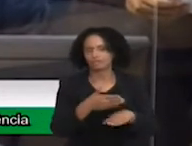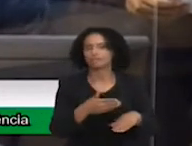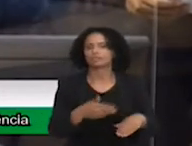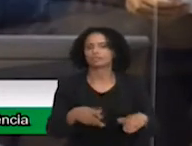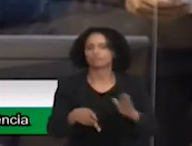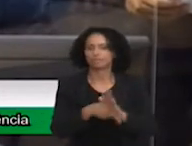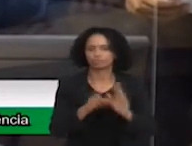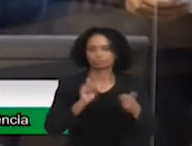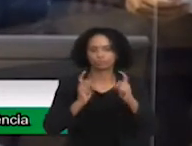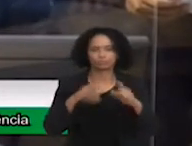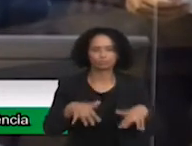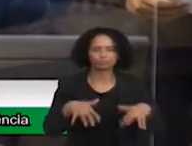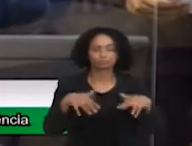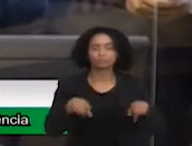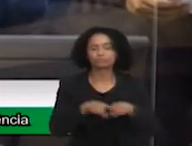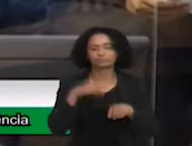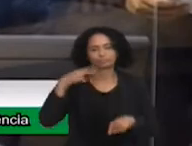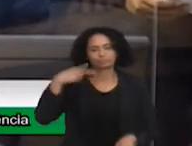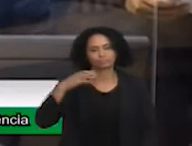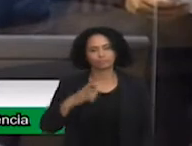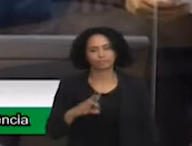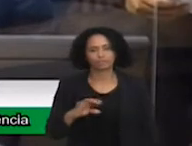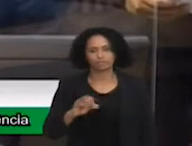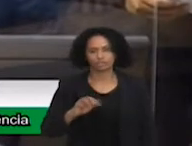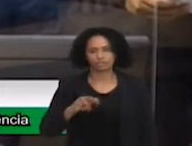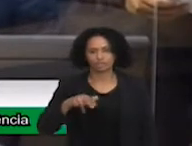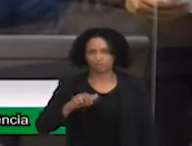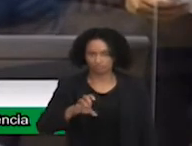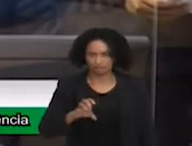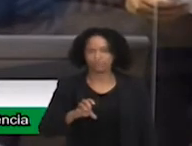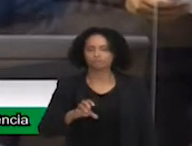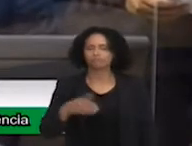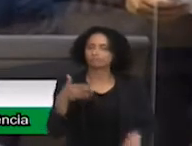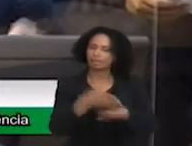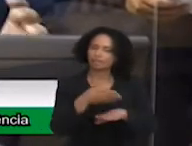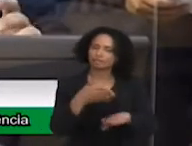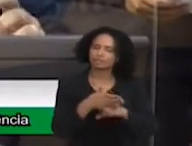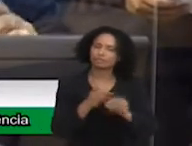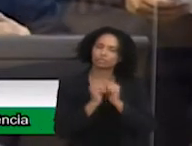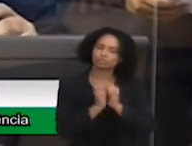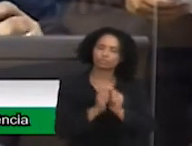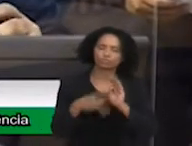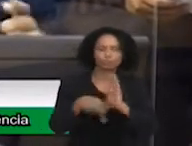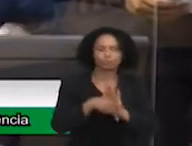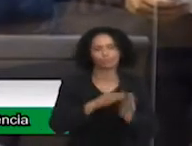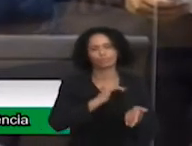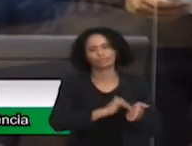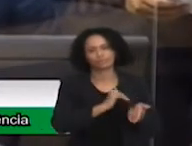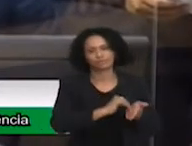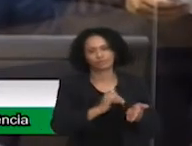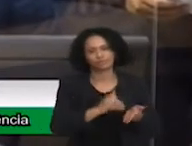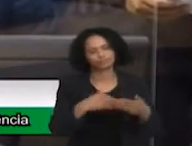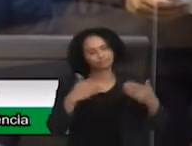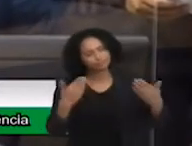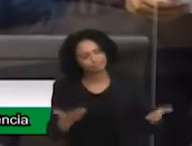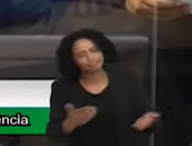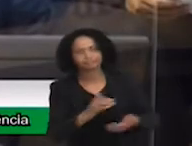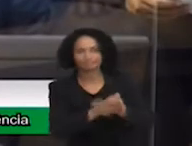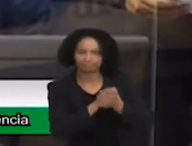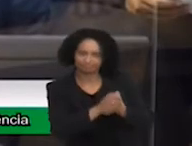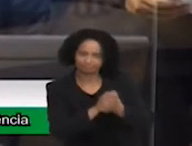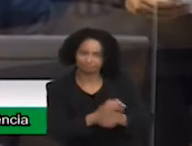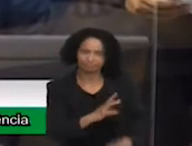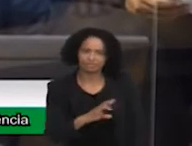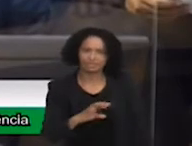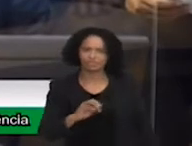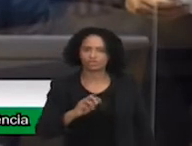a vereadora Cristiana, que está aqui na secretaria. Quero também, Sandra, fazer uma saudação especial a você, ao